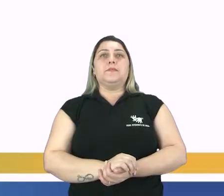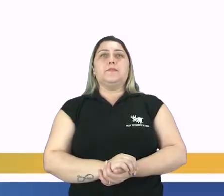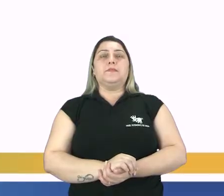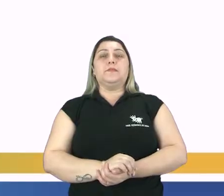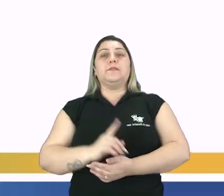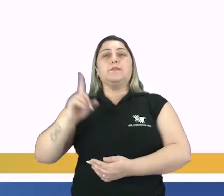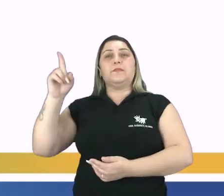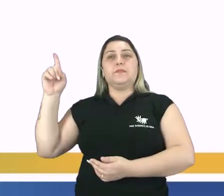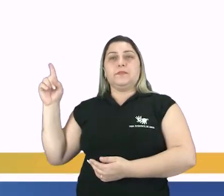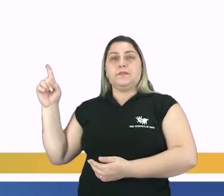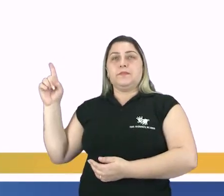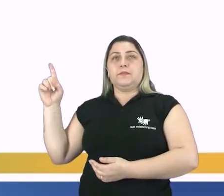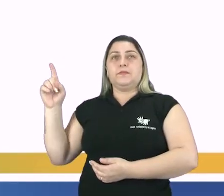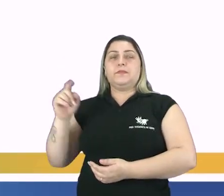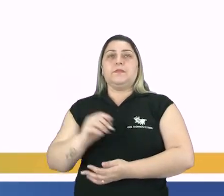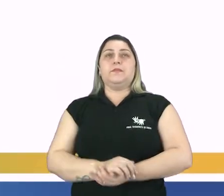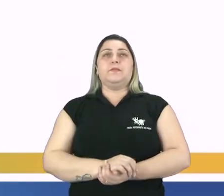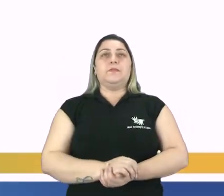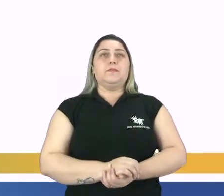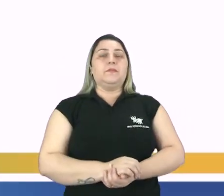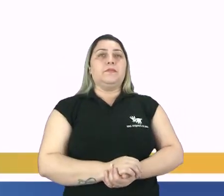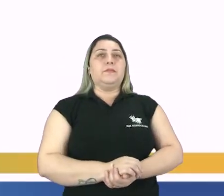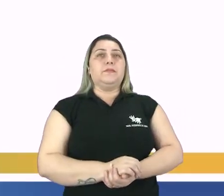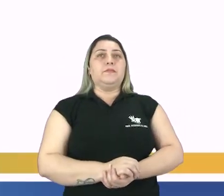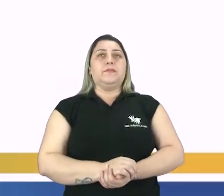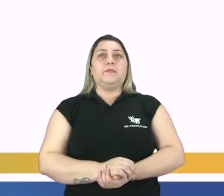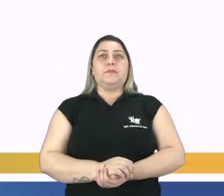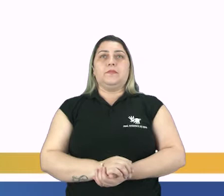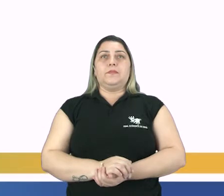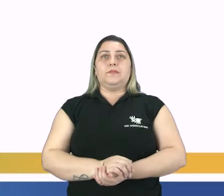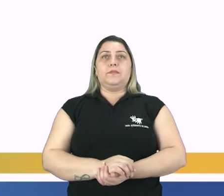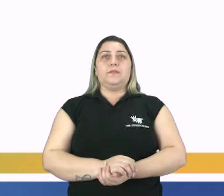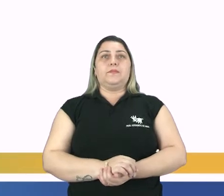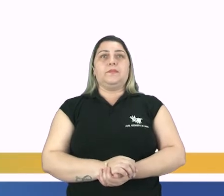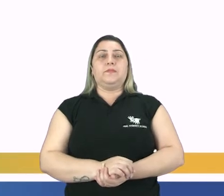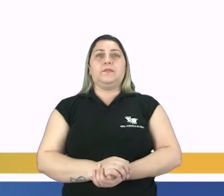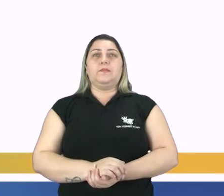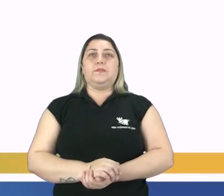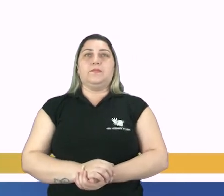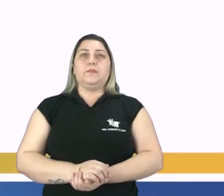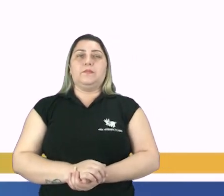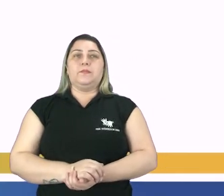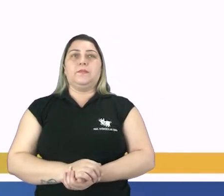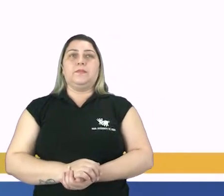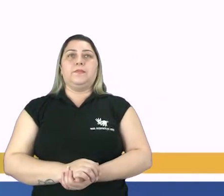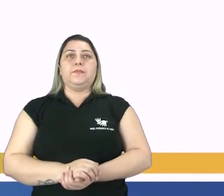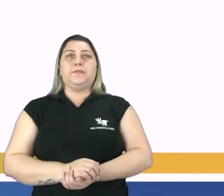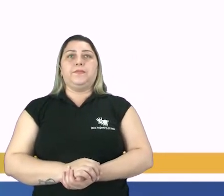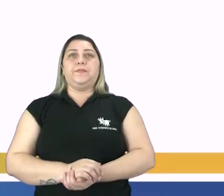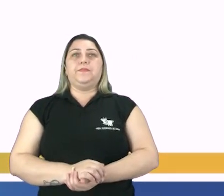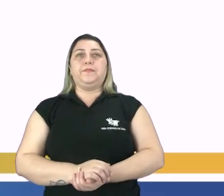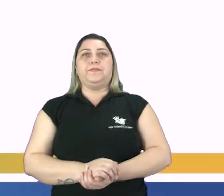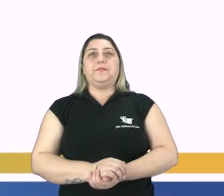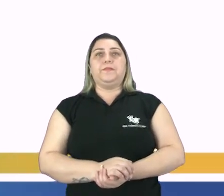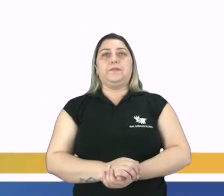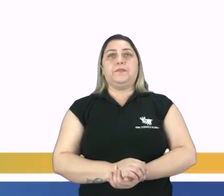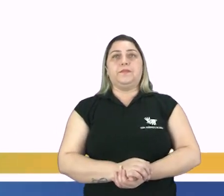Migração. Ó, migração sem o S e o I no início, É só migração. O que que é migração?